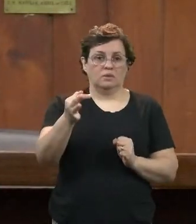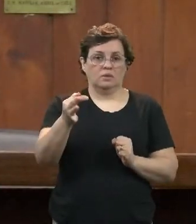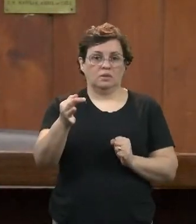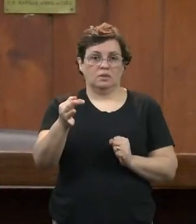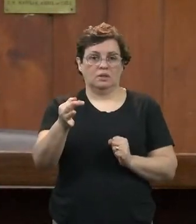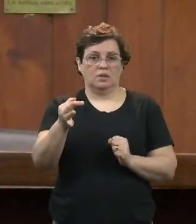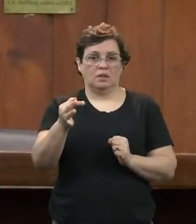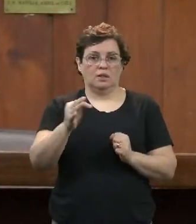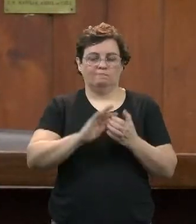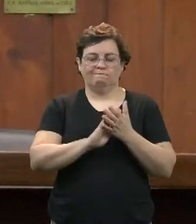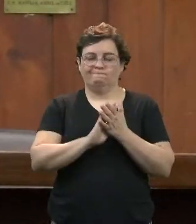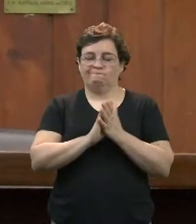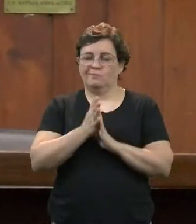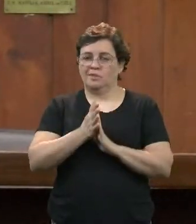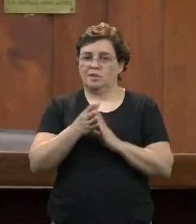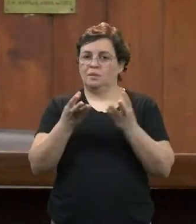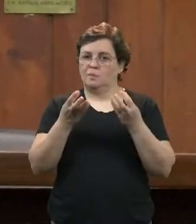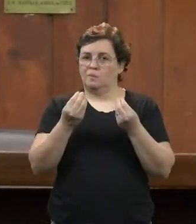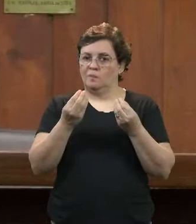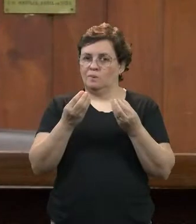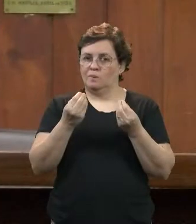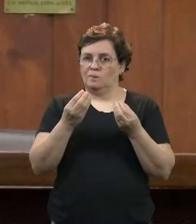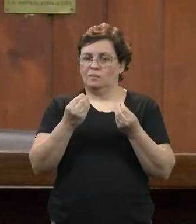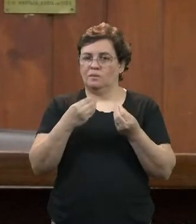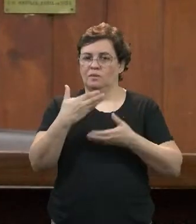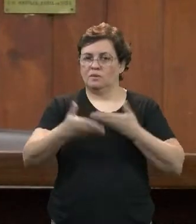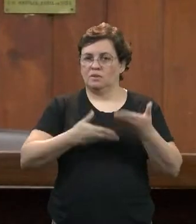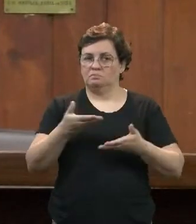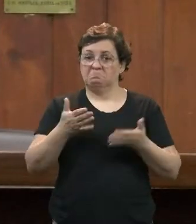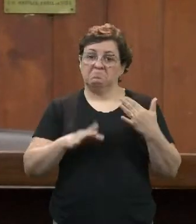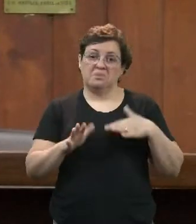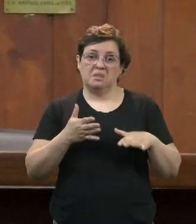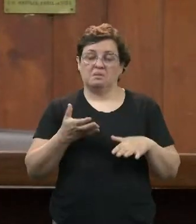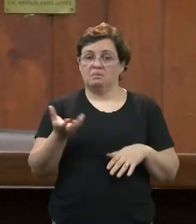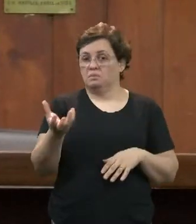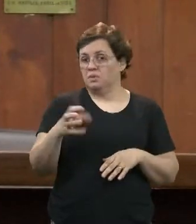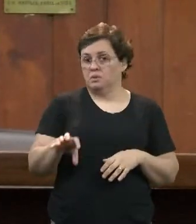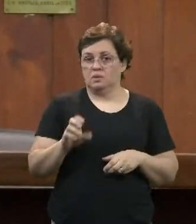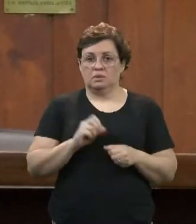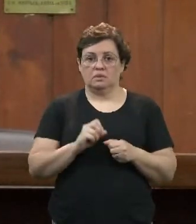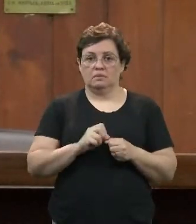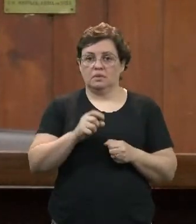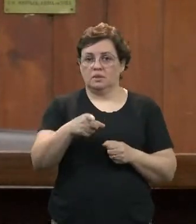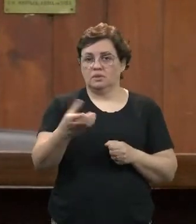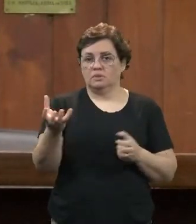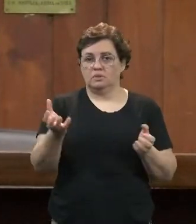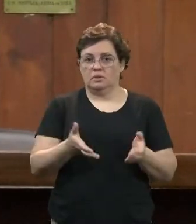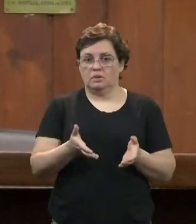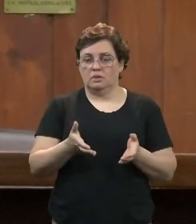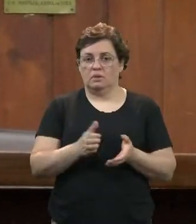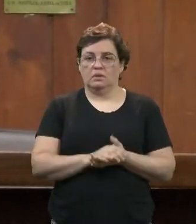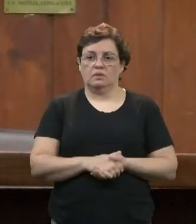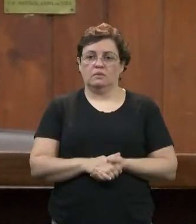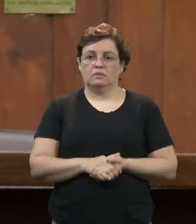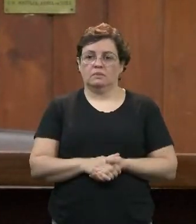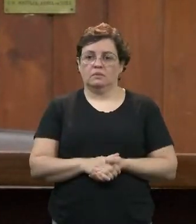descontentamento para muitos servidores que talvez não desejassem nesse momento obter essa pausa.